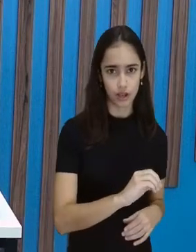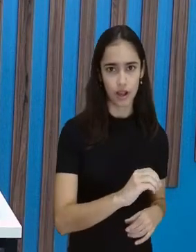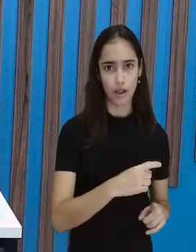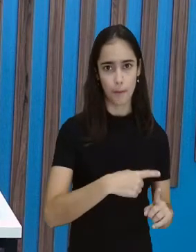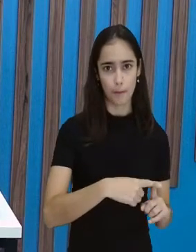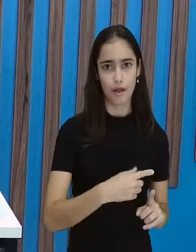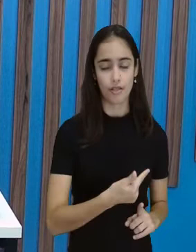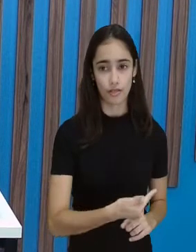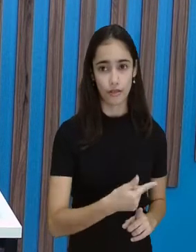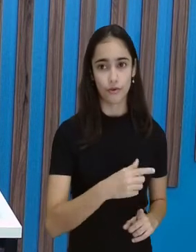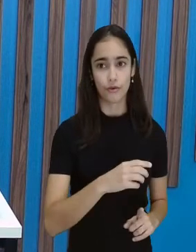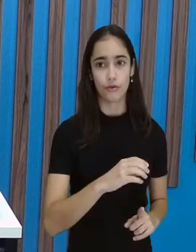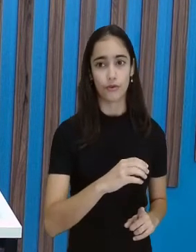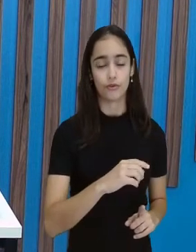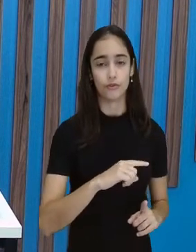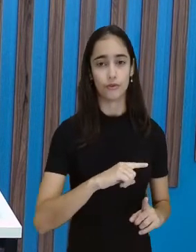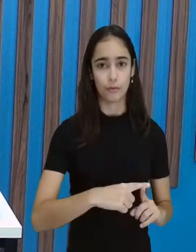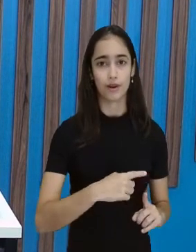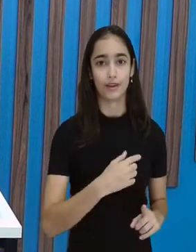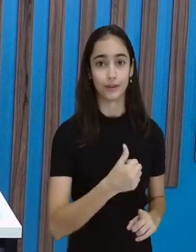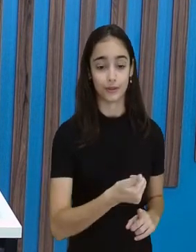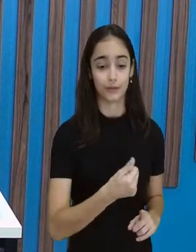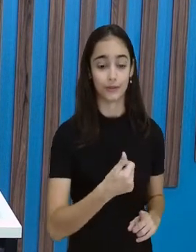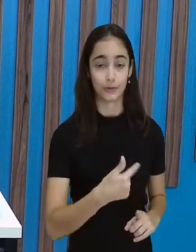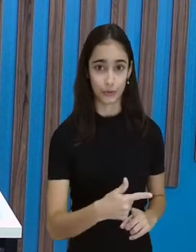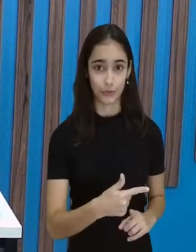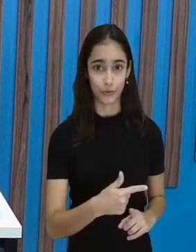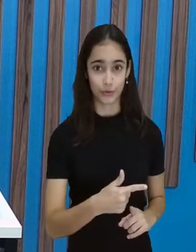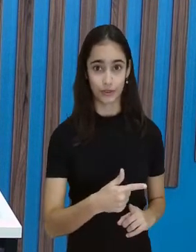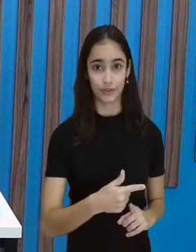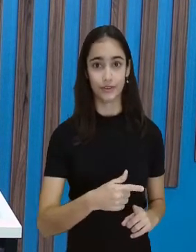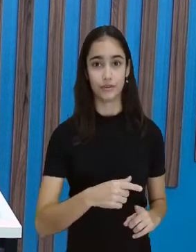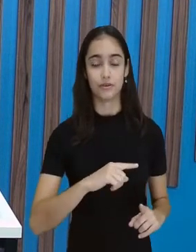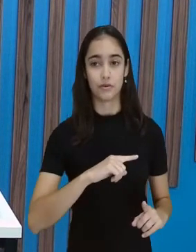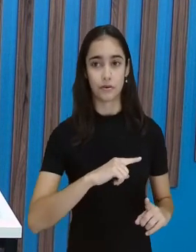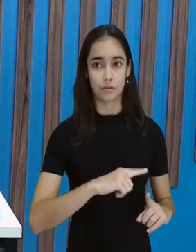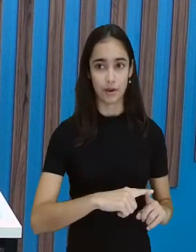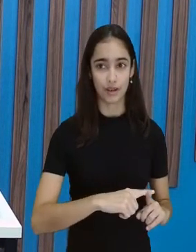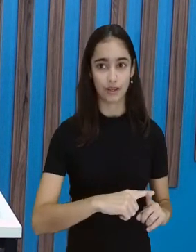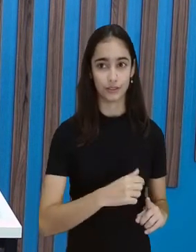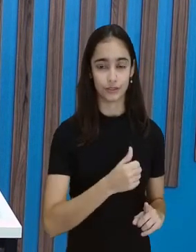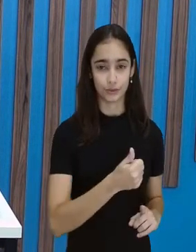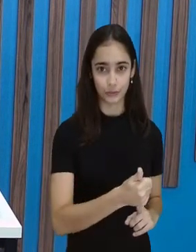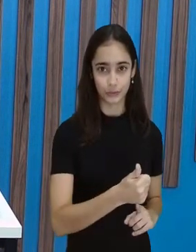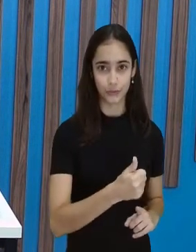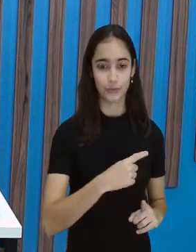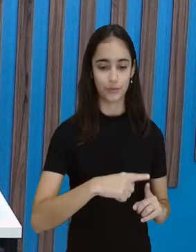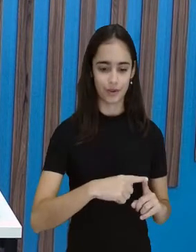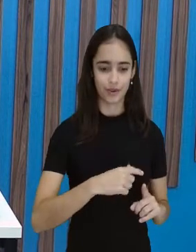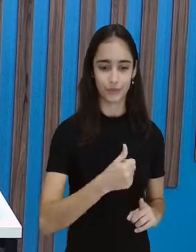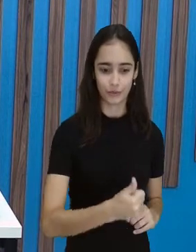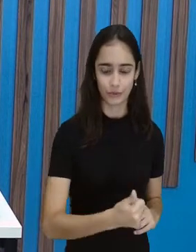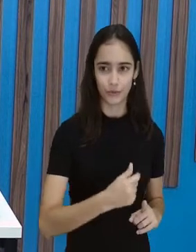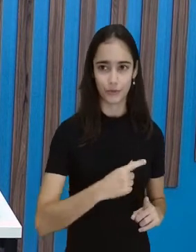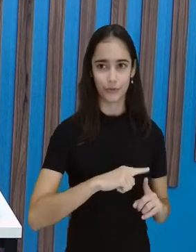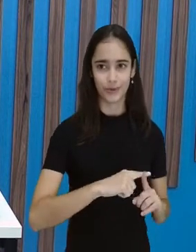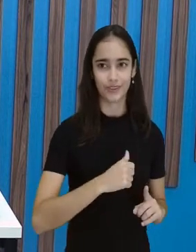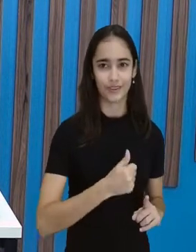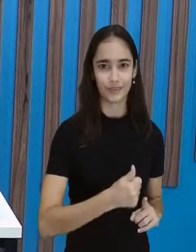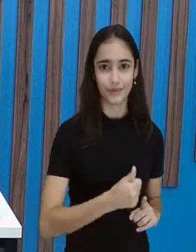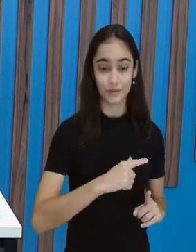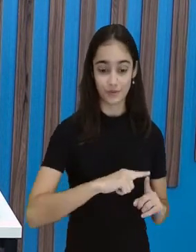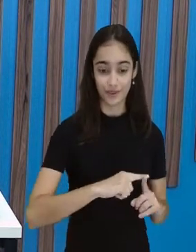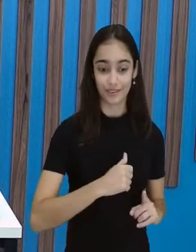13, 14, certo? 15, 16, 17, 18. E aí, a